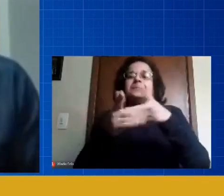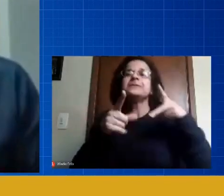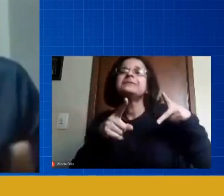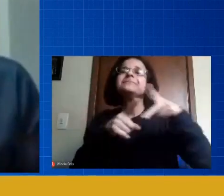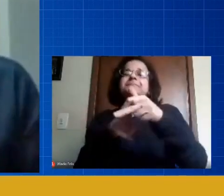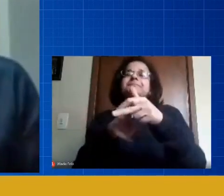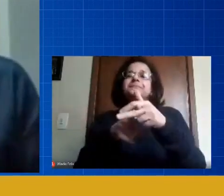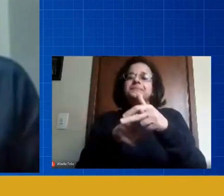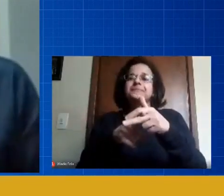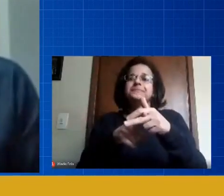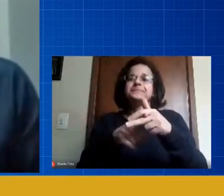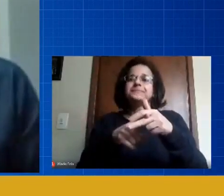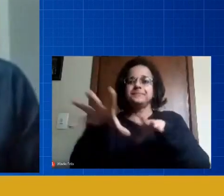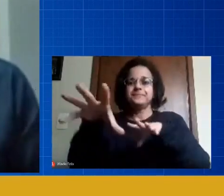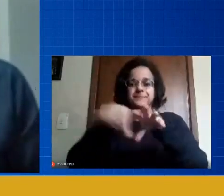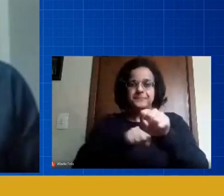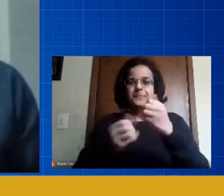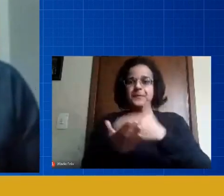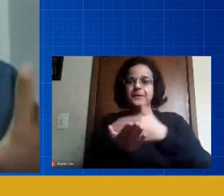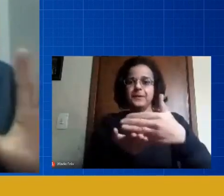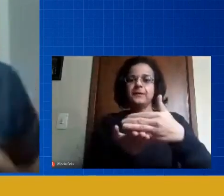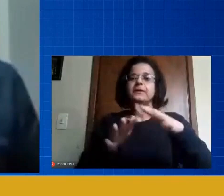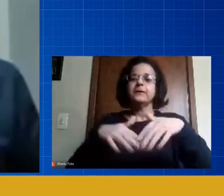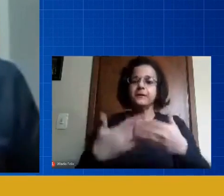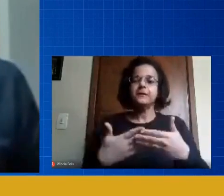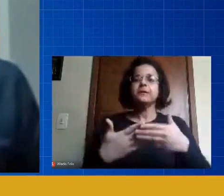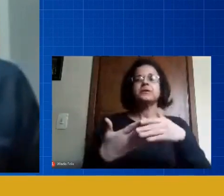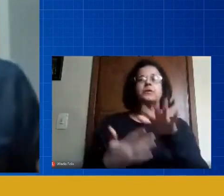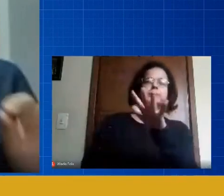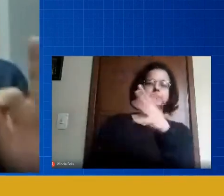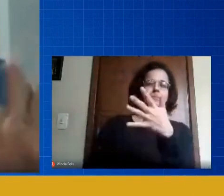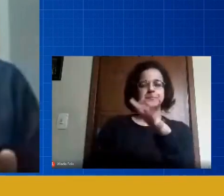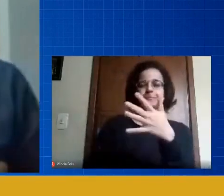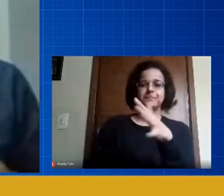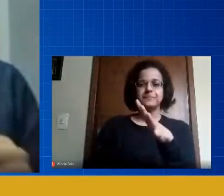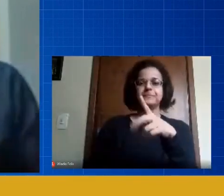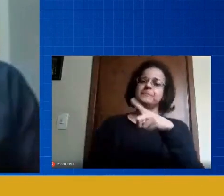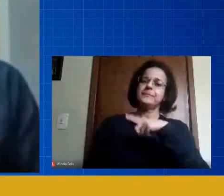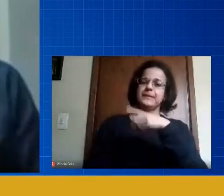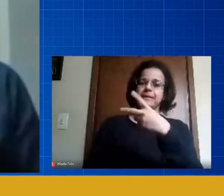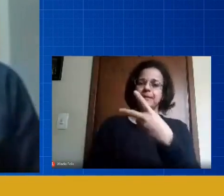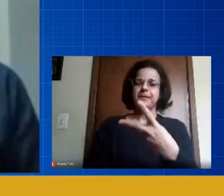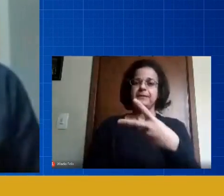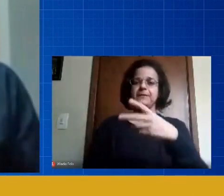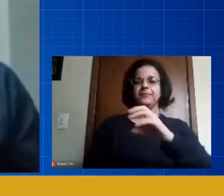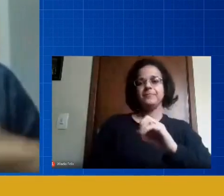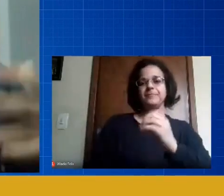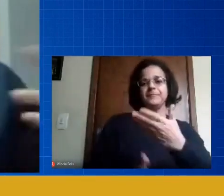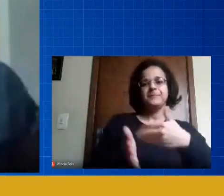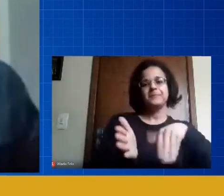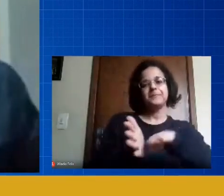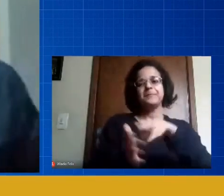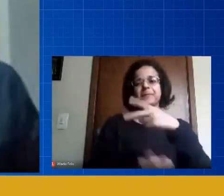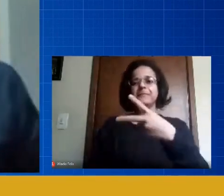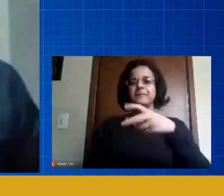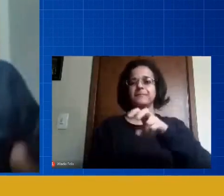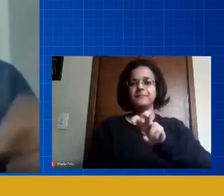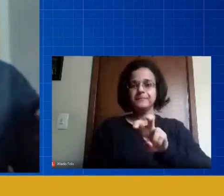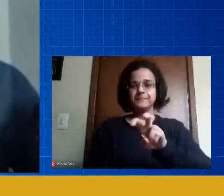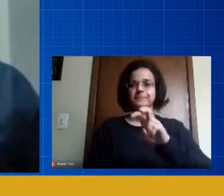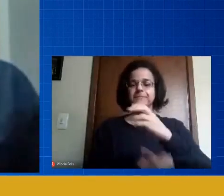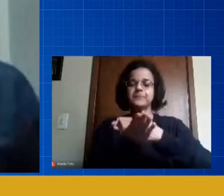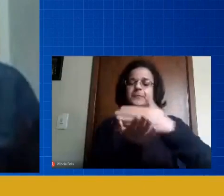vou falar para você que nós temos mais ou menos umas 20 a 25 formações continuadas grandes